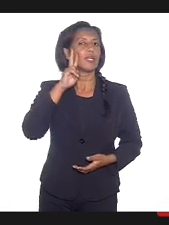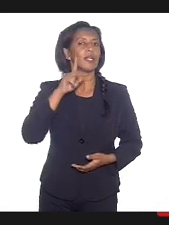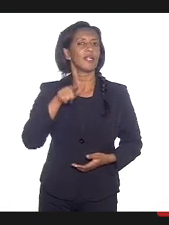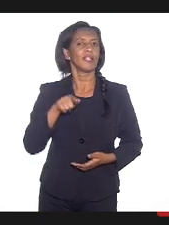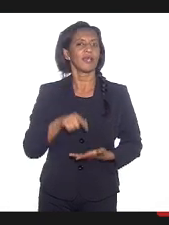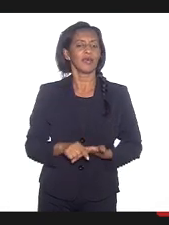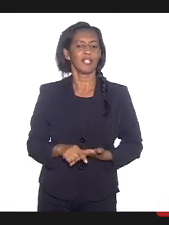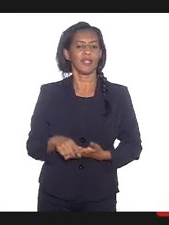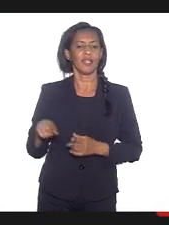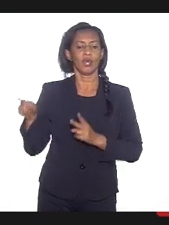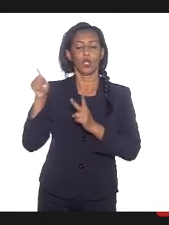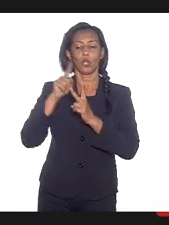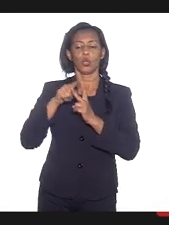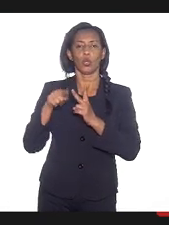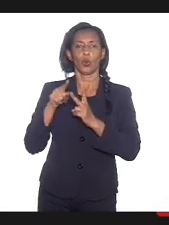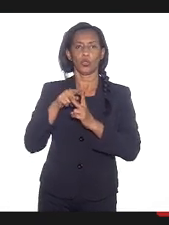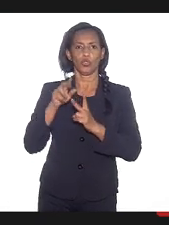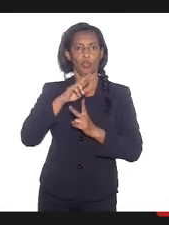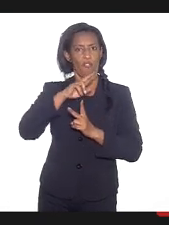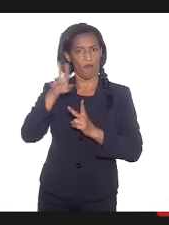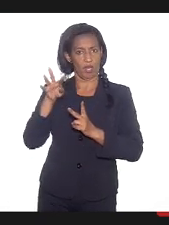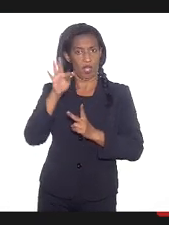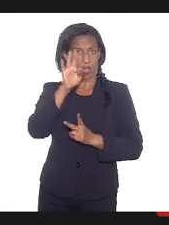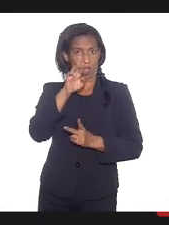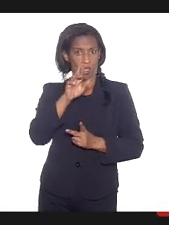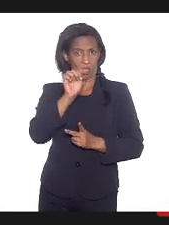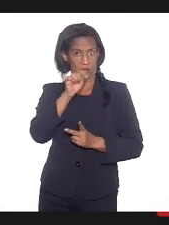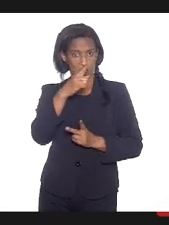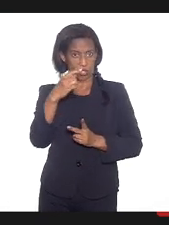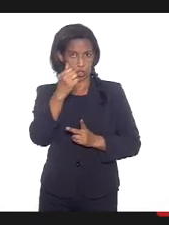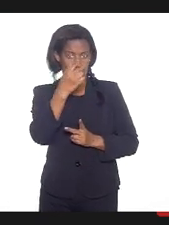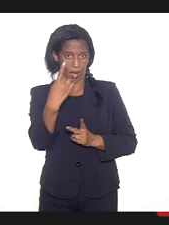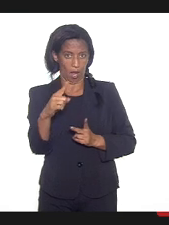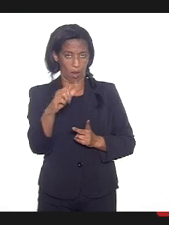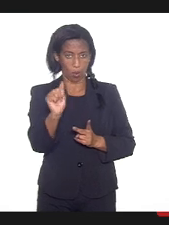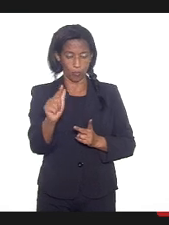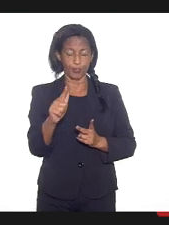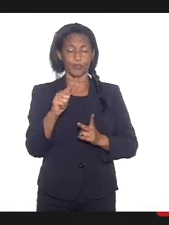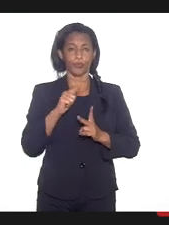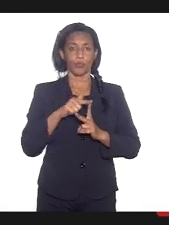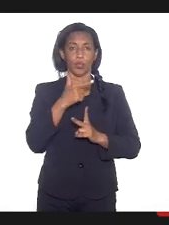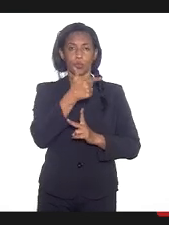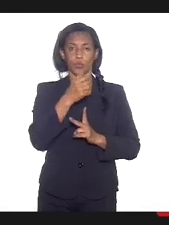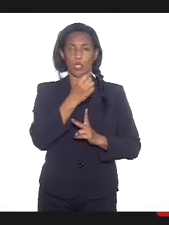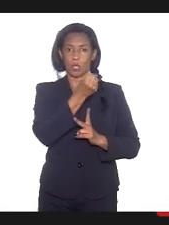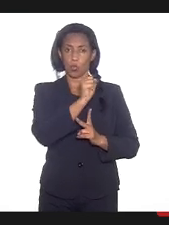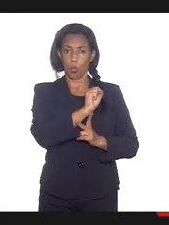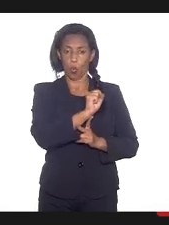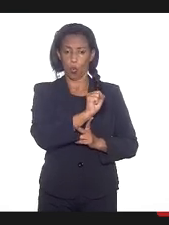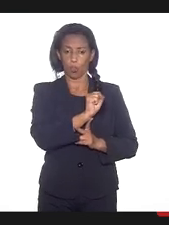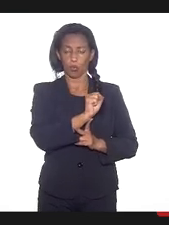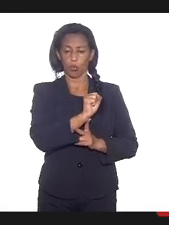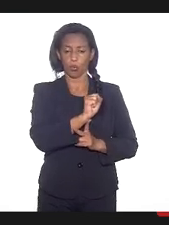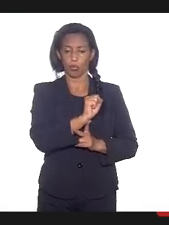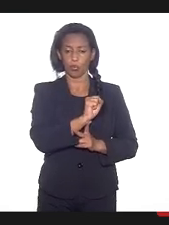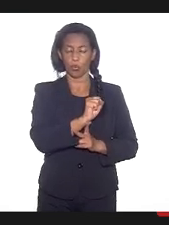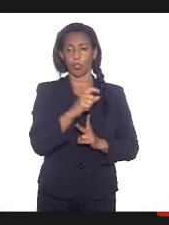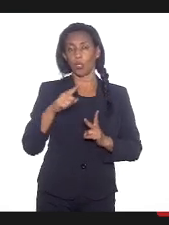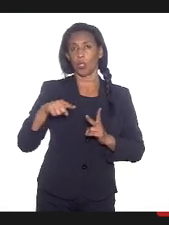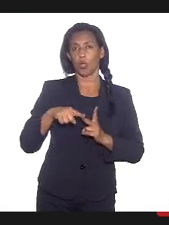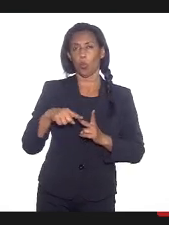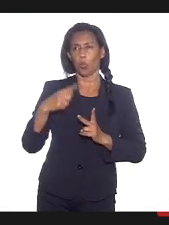registros de dois tios penais diferentes. O tradicional do artigo 208 do Código Penal e o que, quando são situações mais de